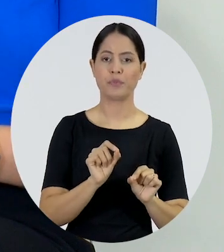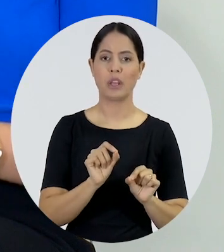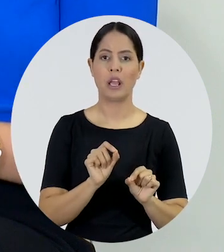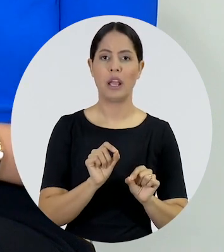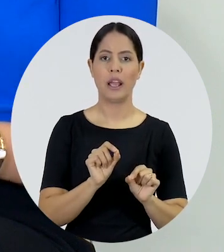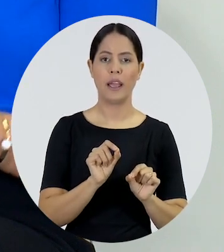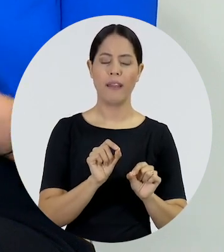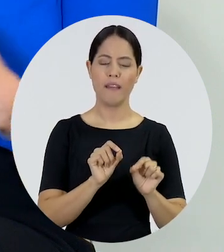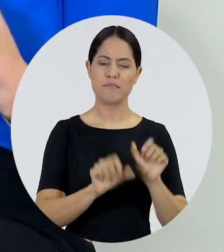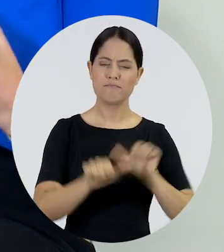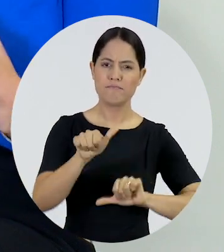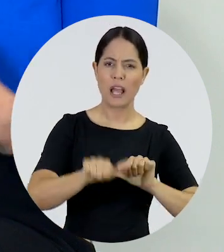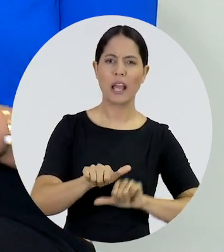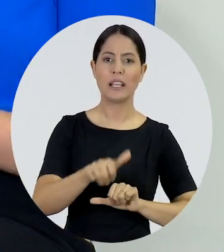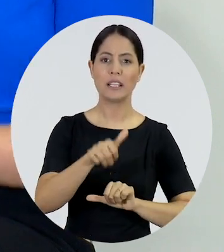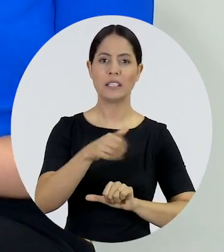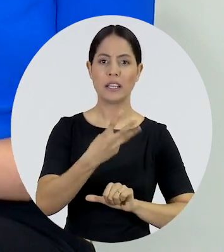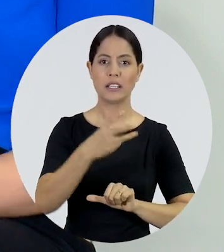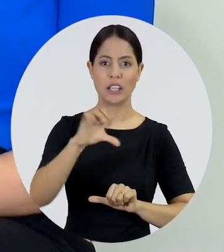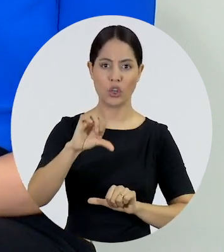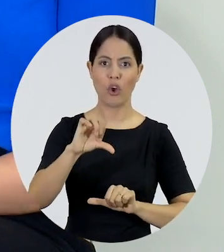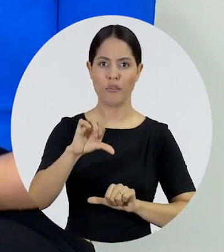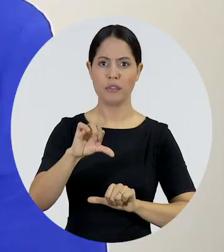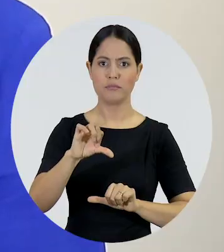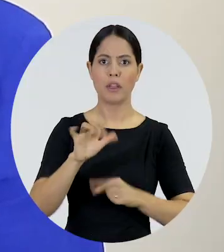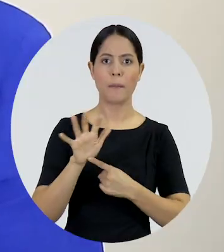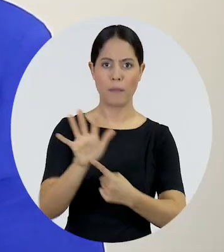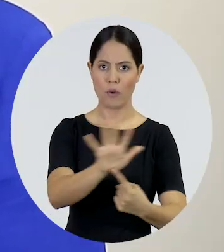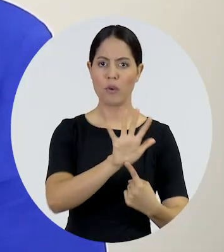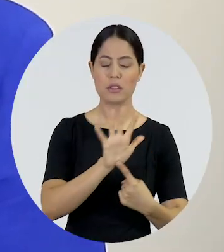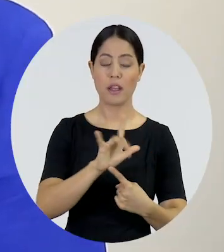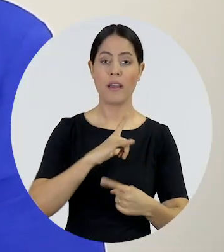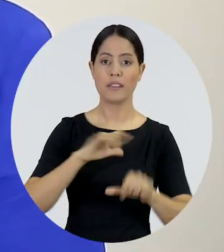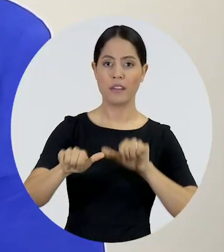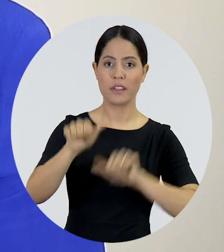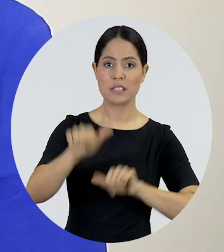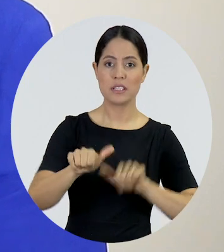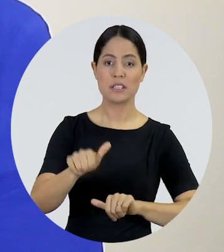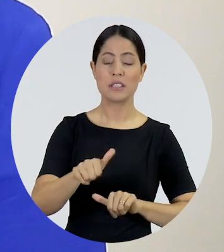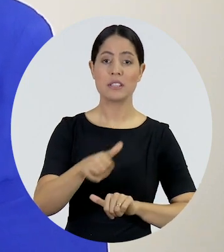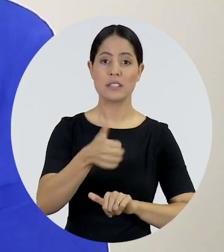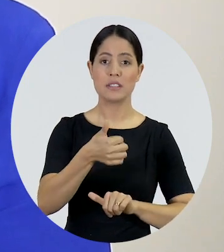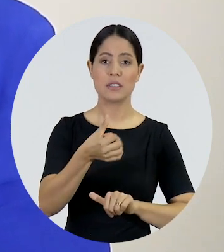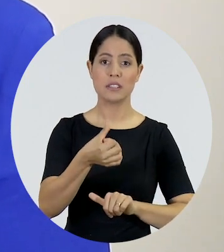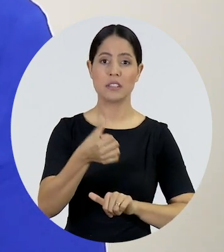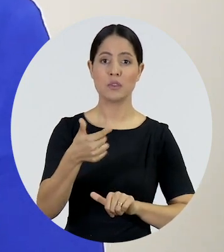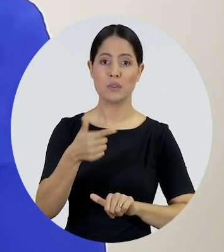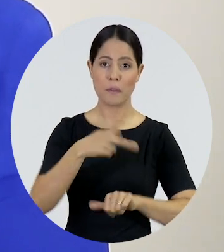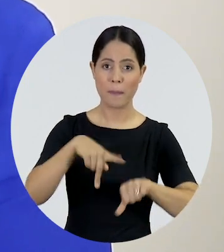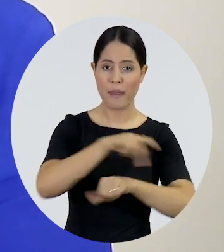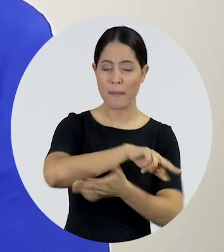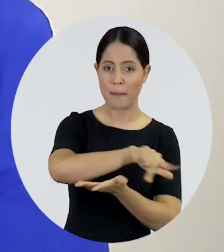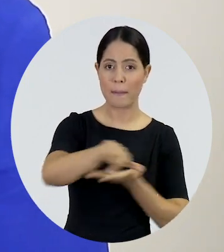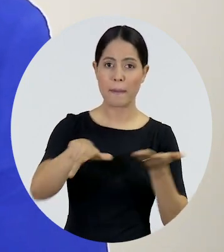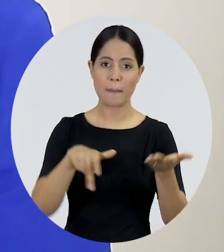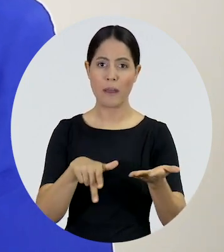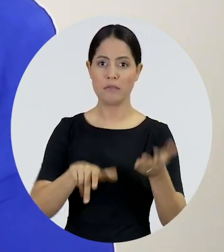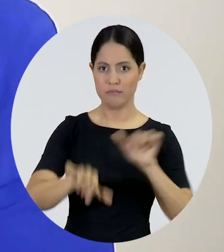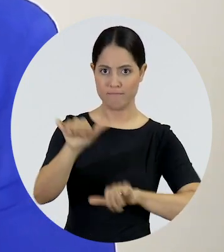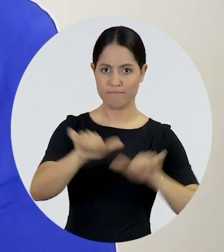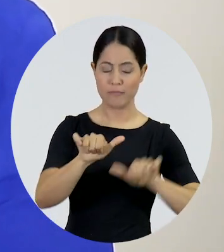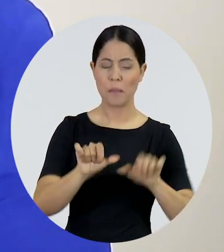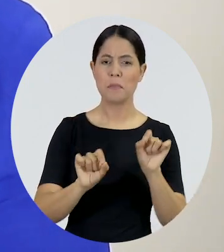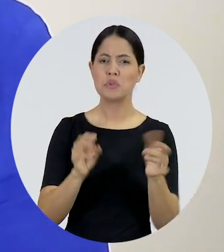indicadores, analisa 161 países. Infelizmente, o que a gente vê é que o mundo passa por um ciclo de